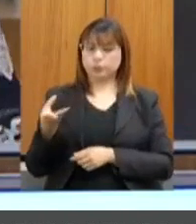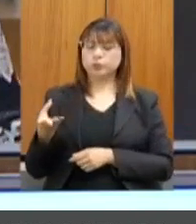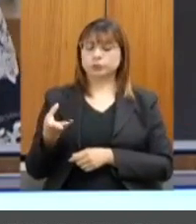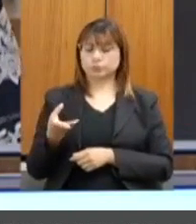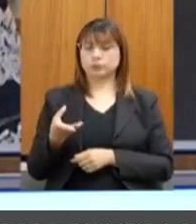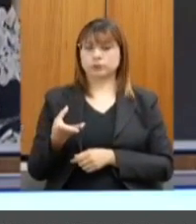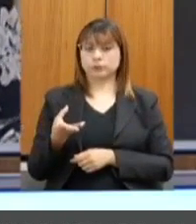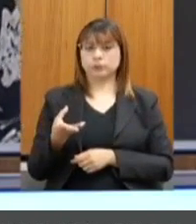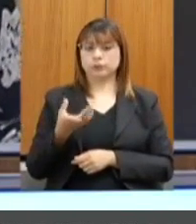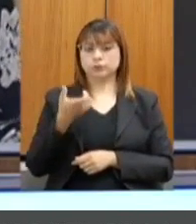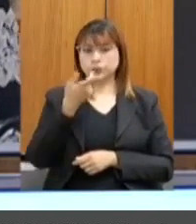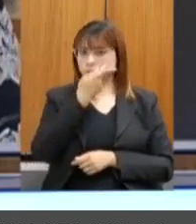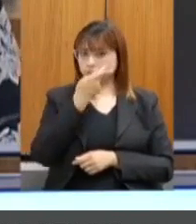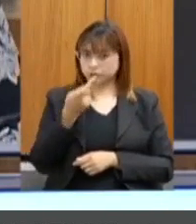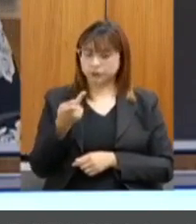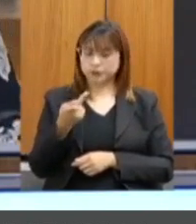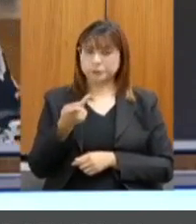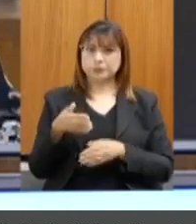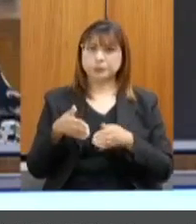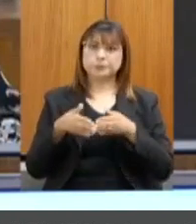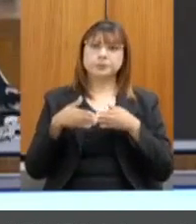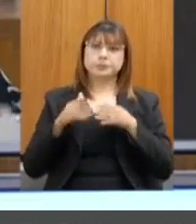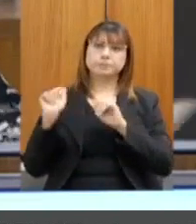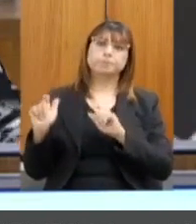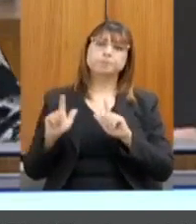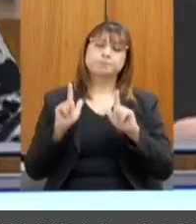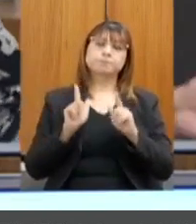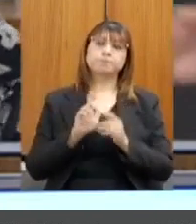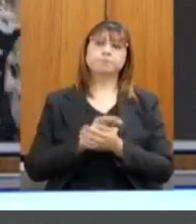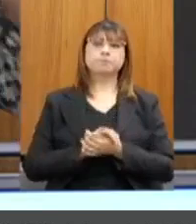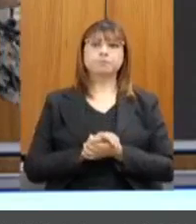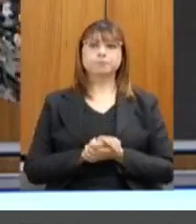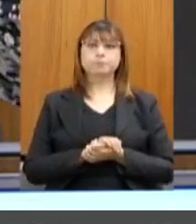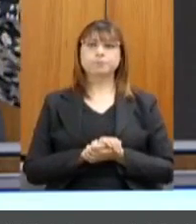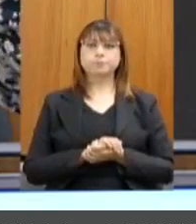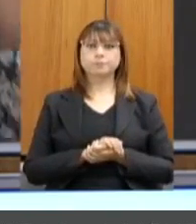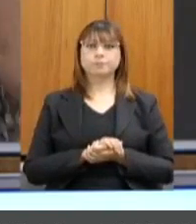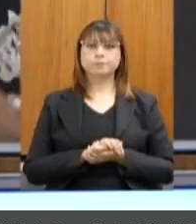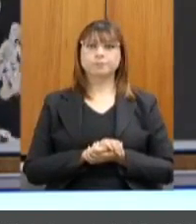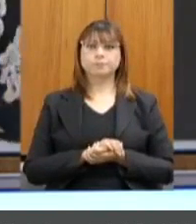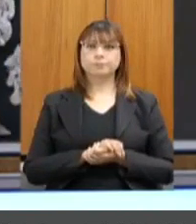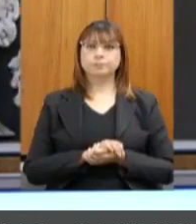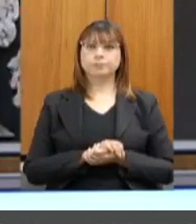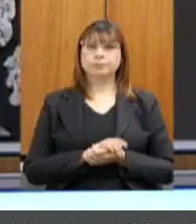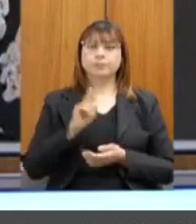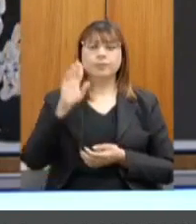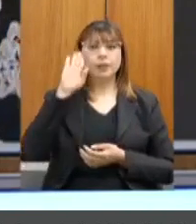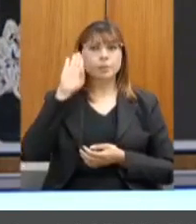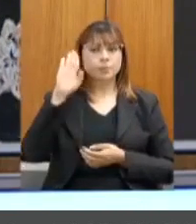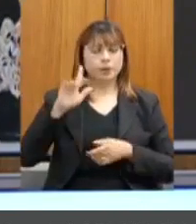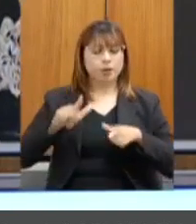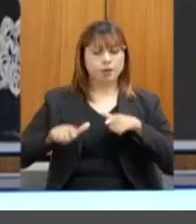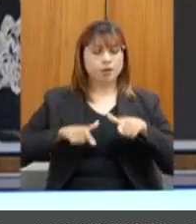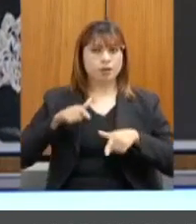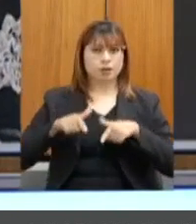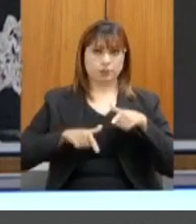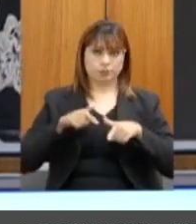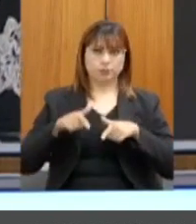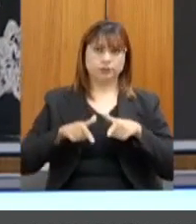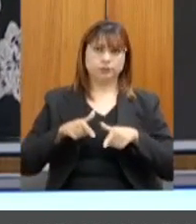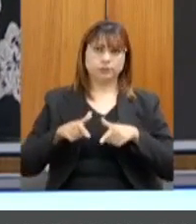visitação. Por favor. Bem, essas são as nossas principais ações para